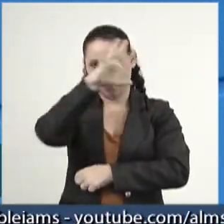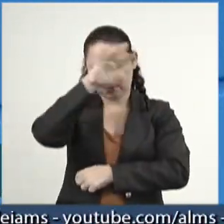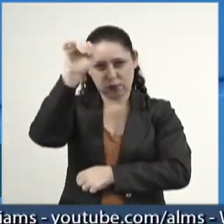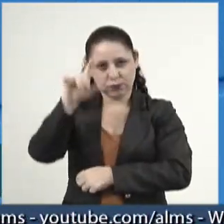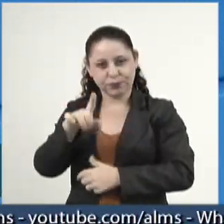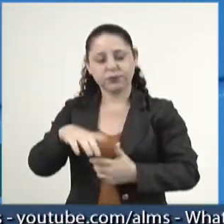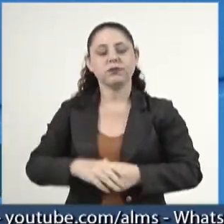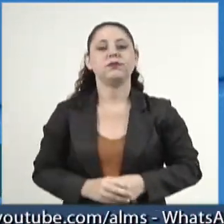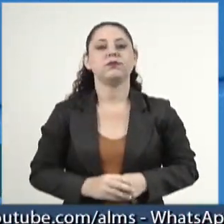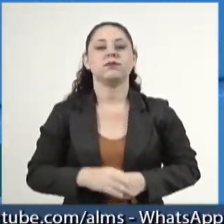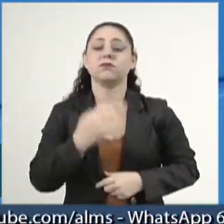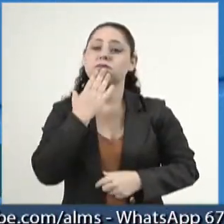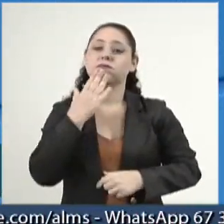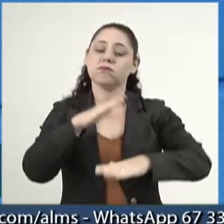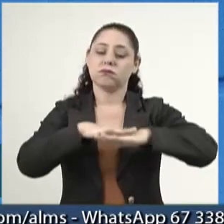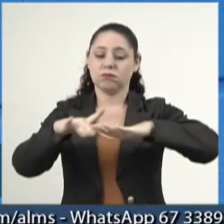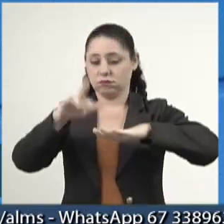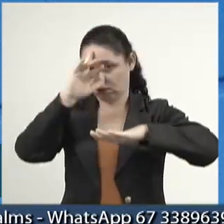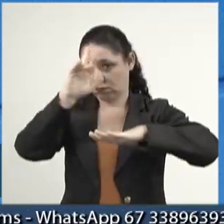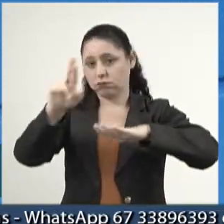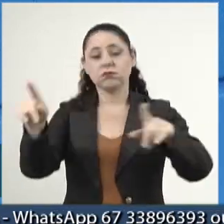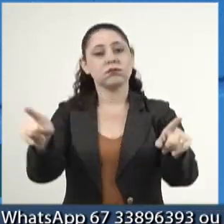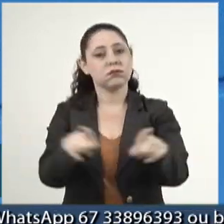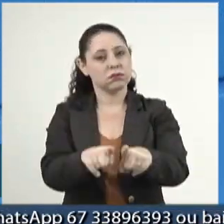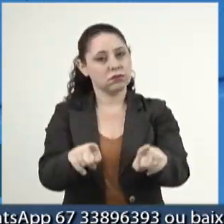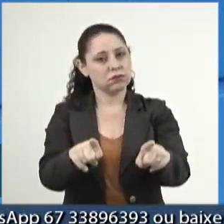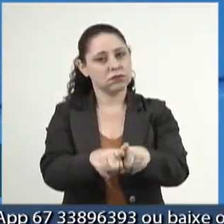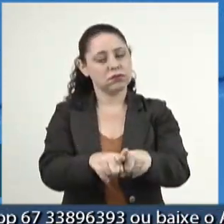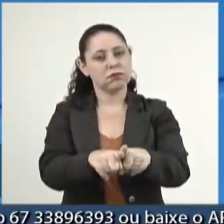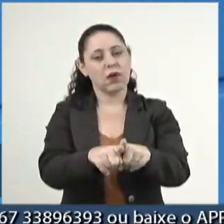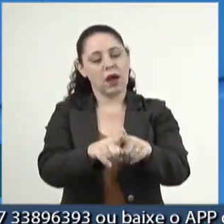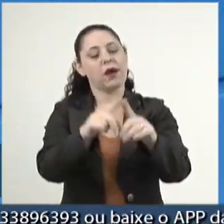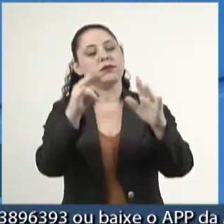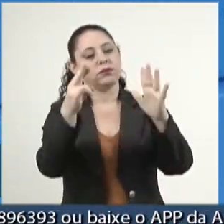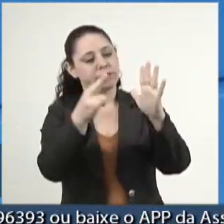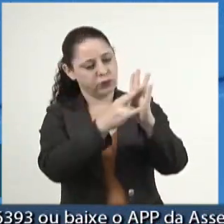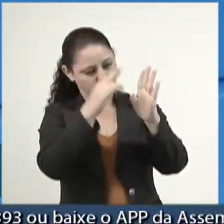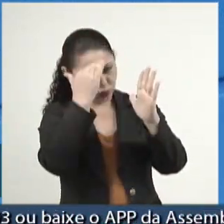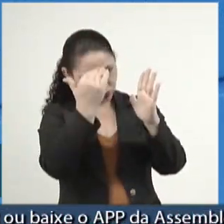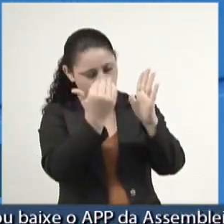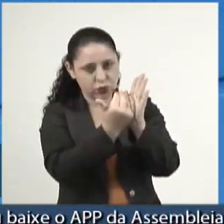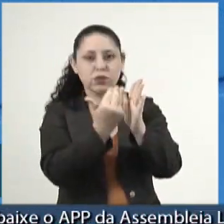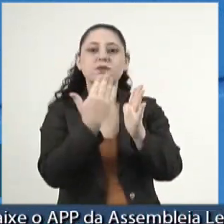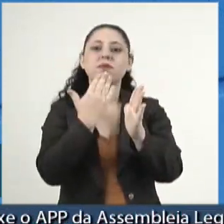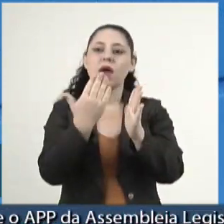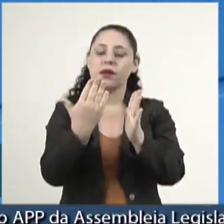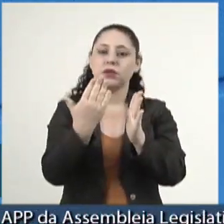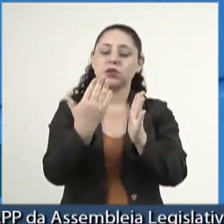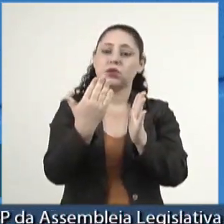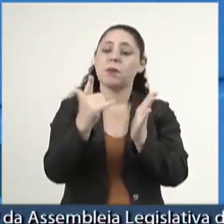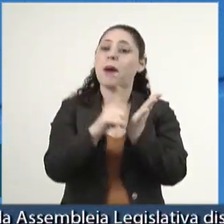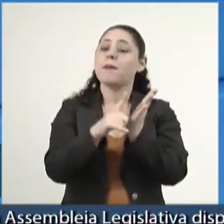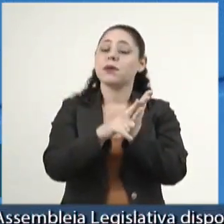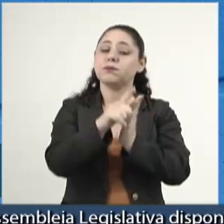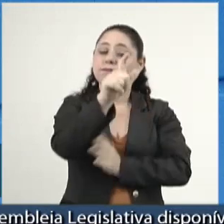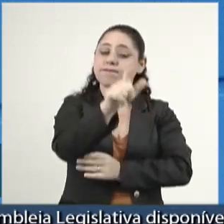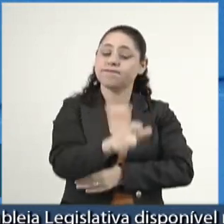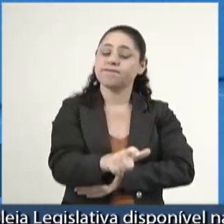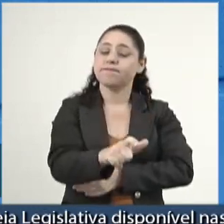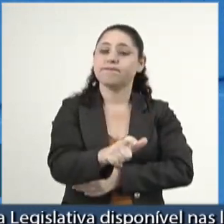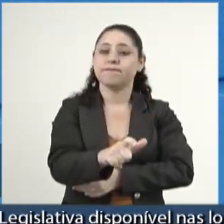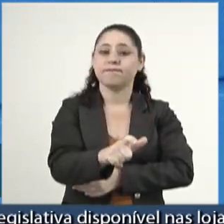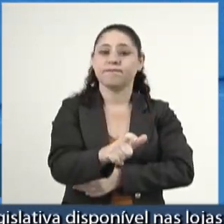Requeira à mesa também, na forma regimental, seja encaminhado expediente deste